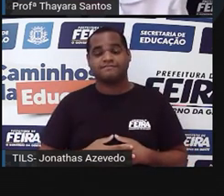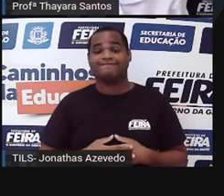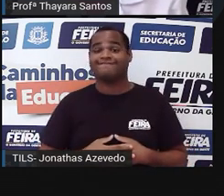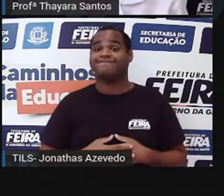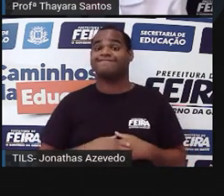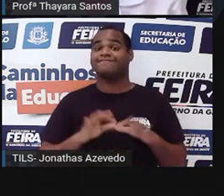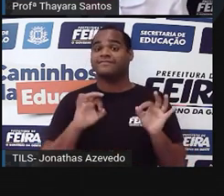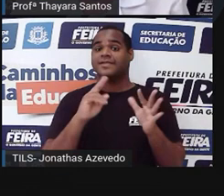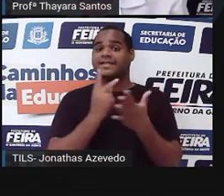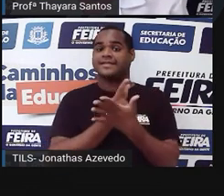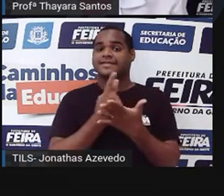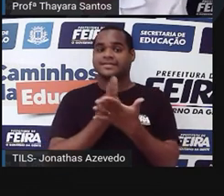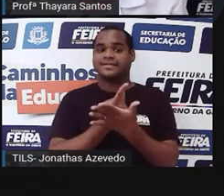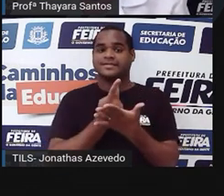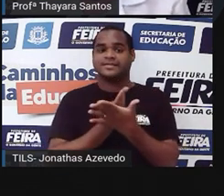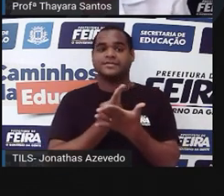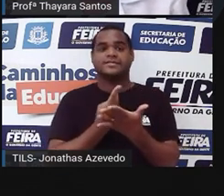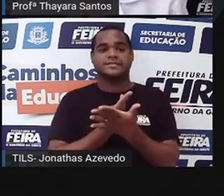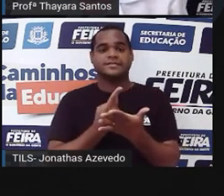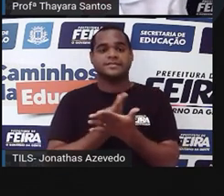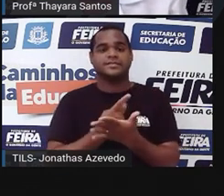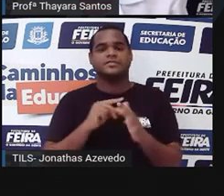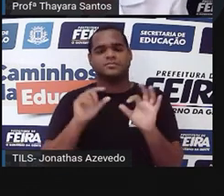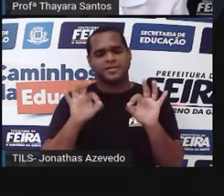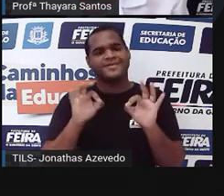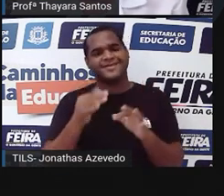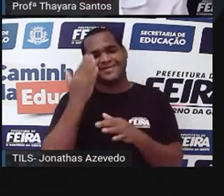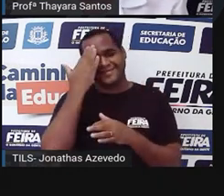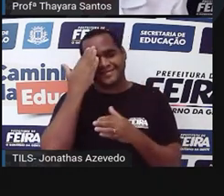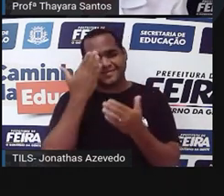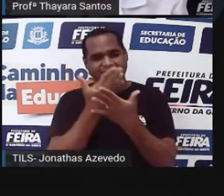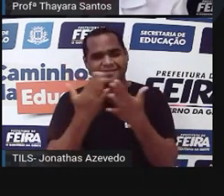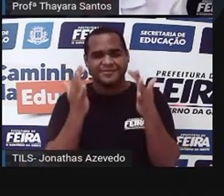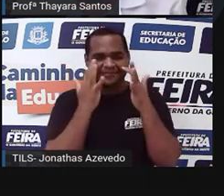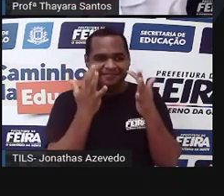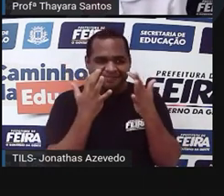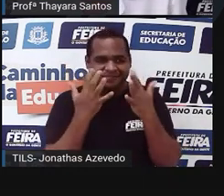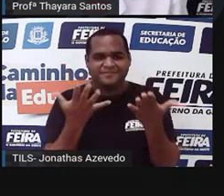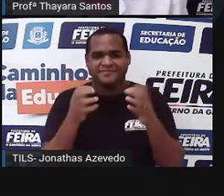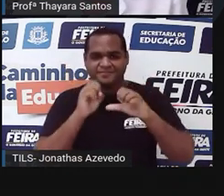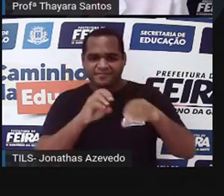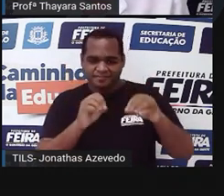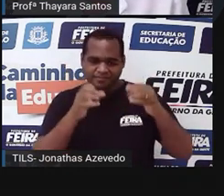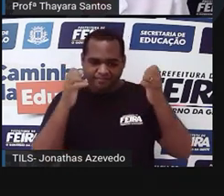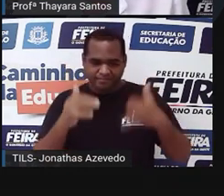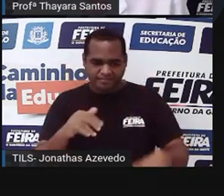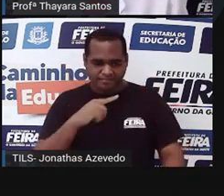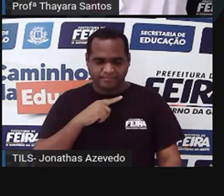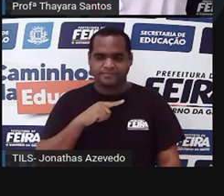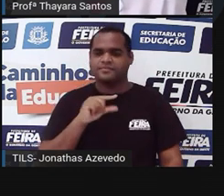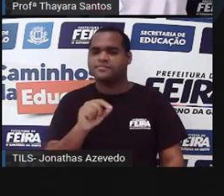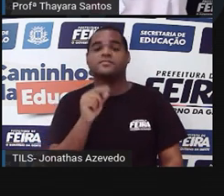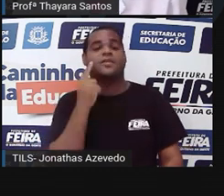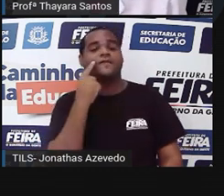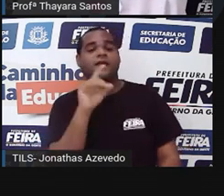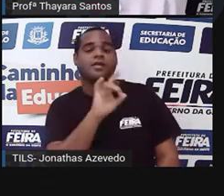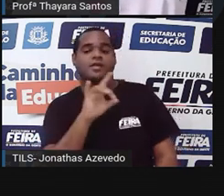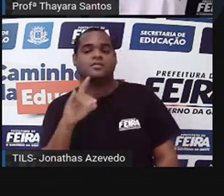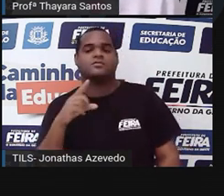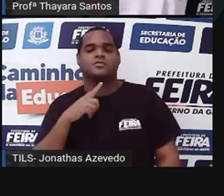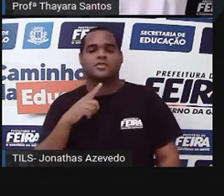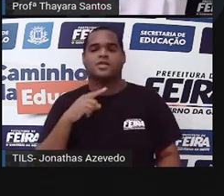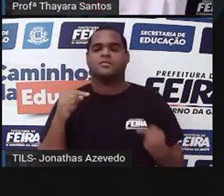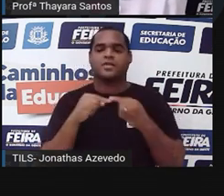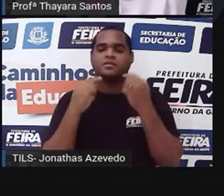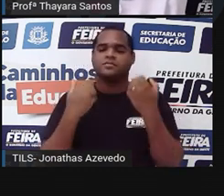Gente, eu errei tudo. Mas eu sei que vocês aí prestaram atenção na aula e vão conseguir identificar cada uma das partezinhas